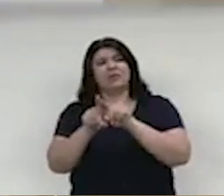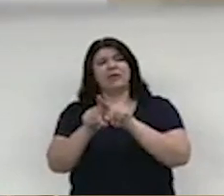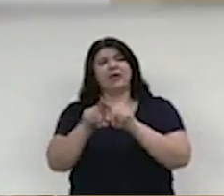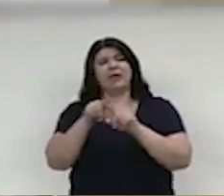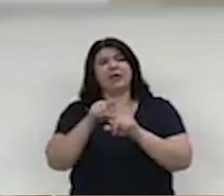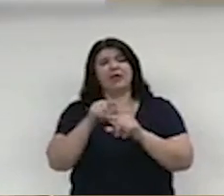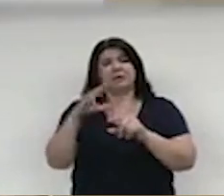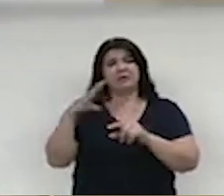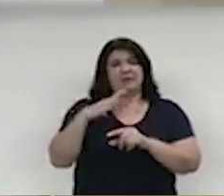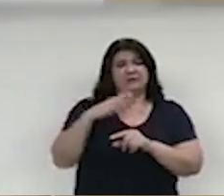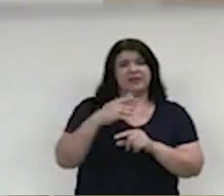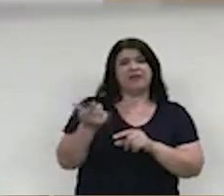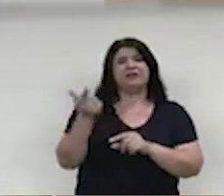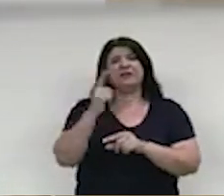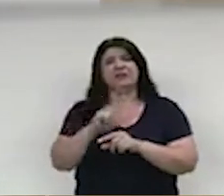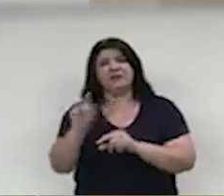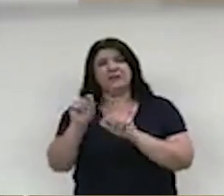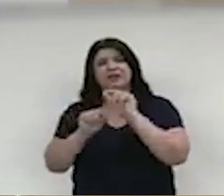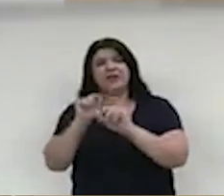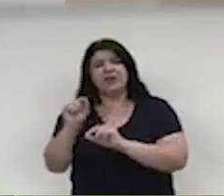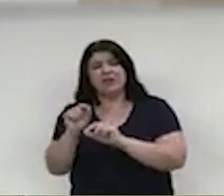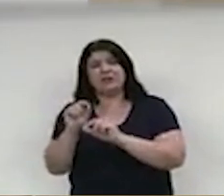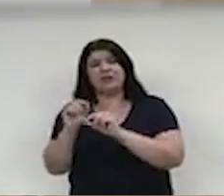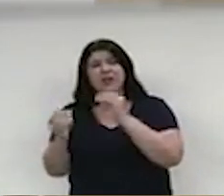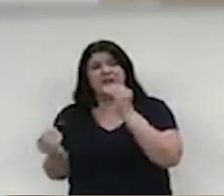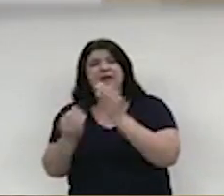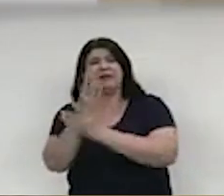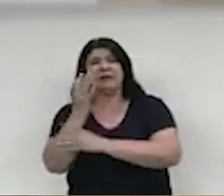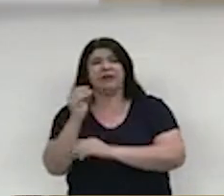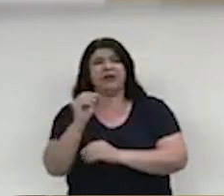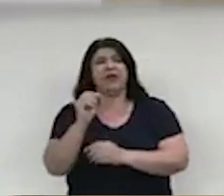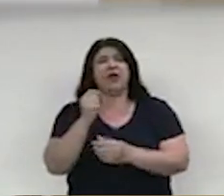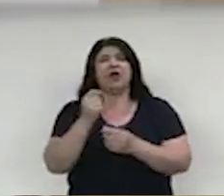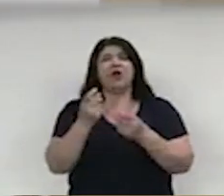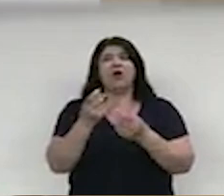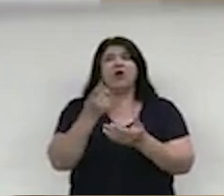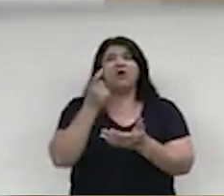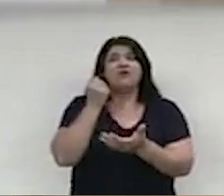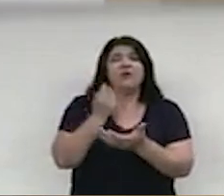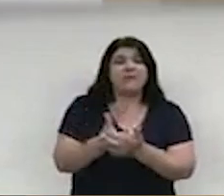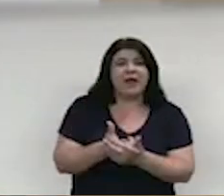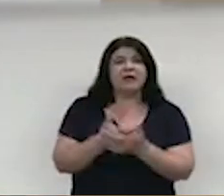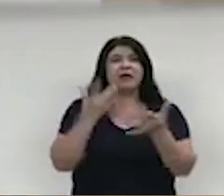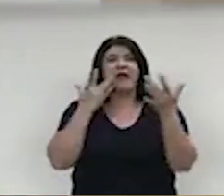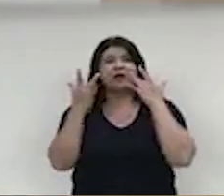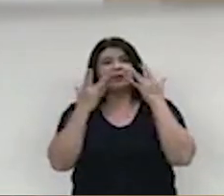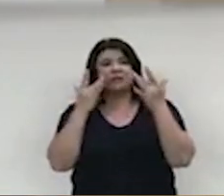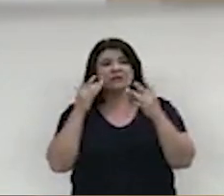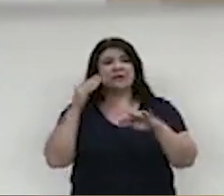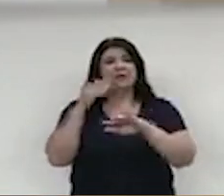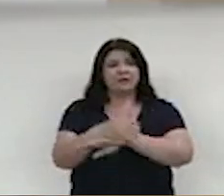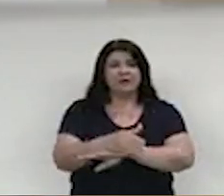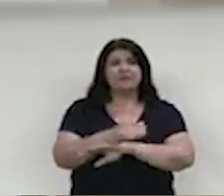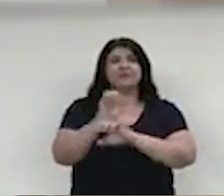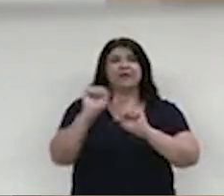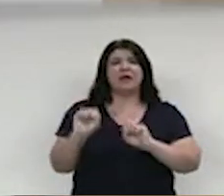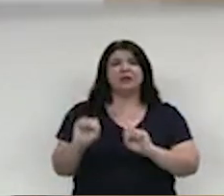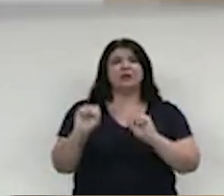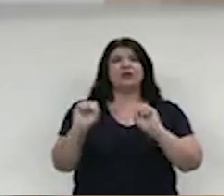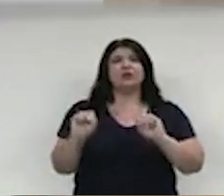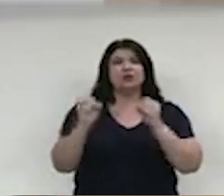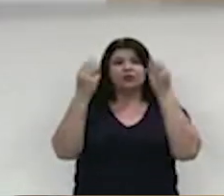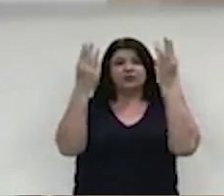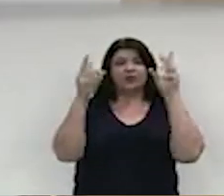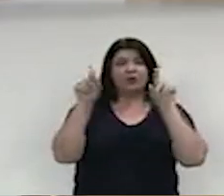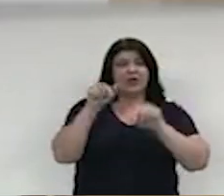produtores? Quatro. Quais foram os valores pagos aos artistas que participaram dos eventos em questão e